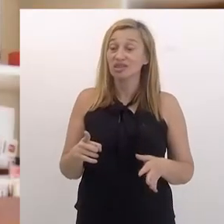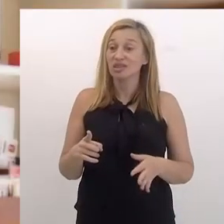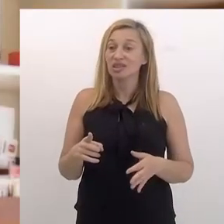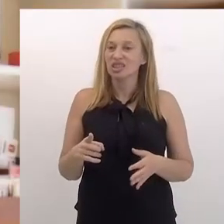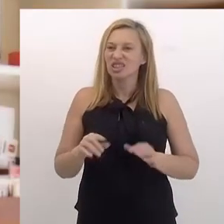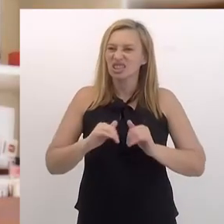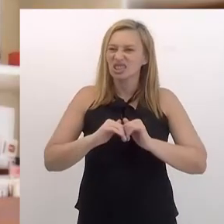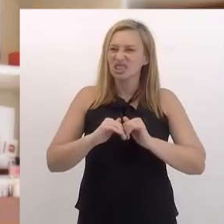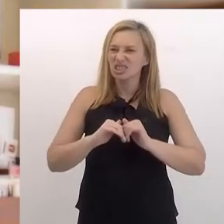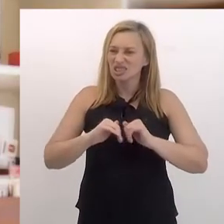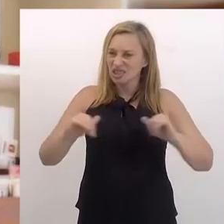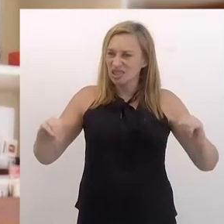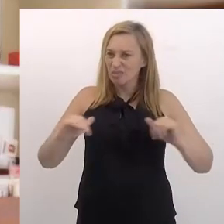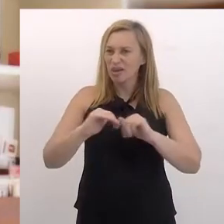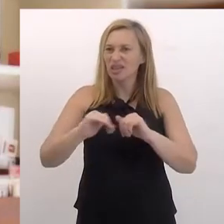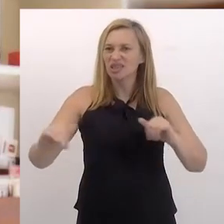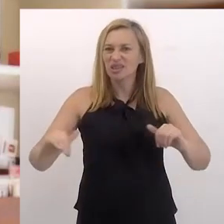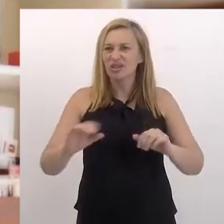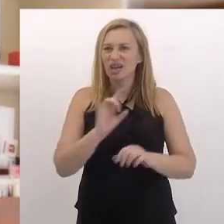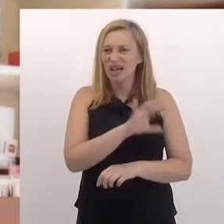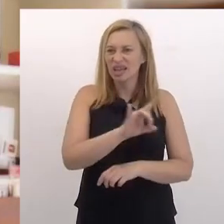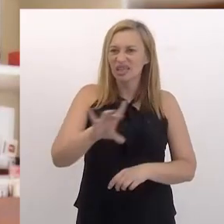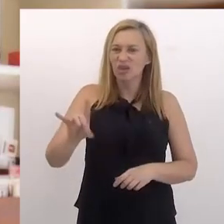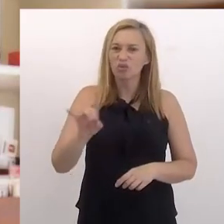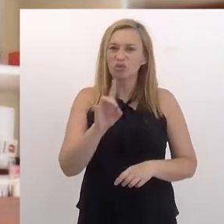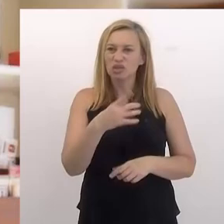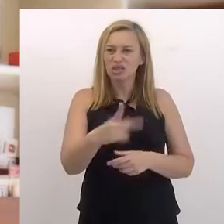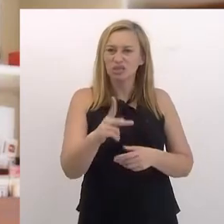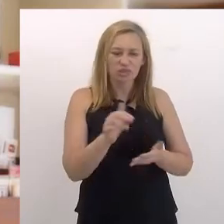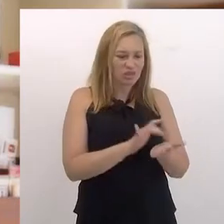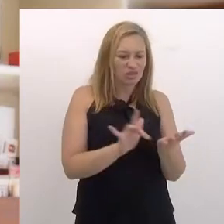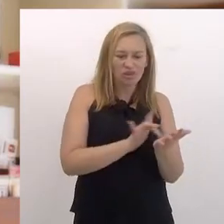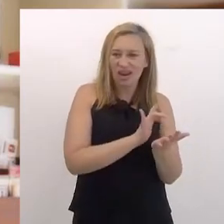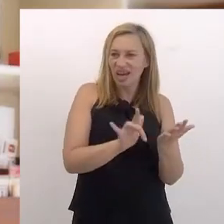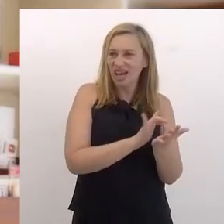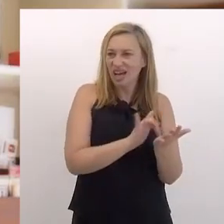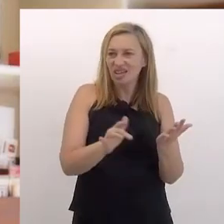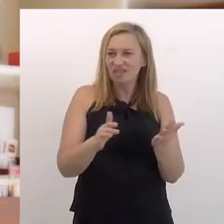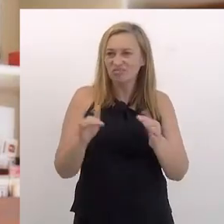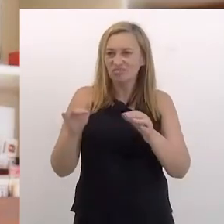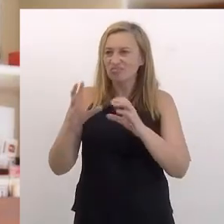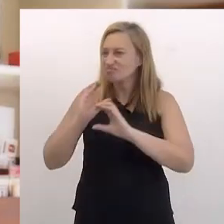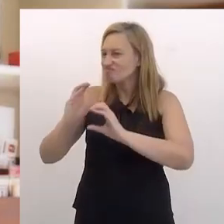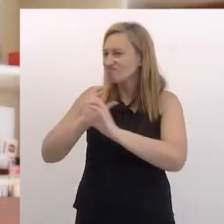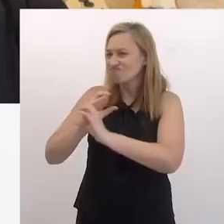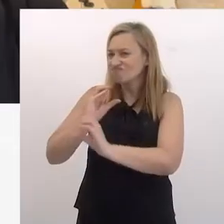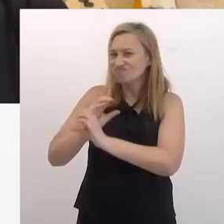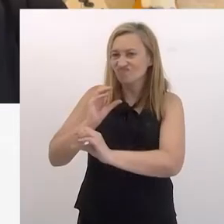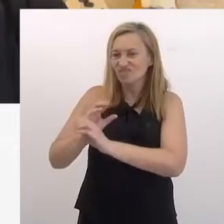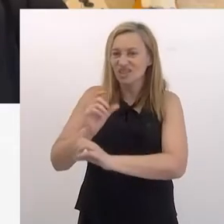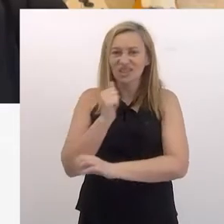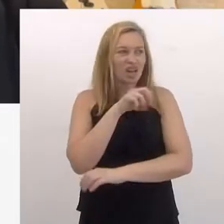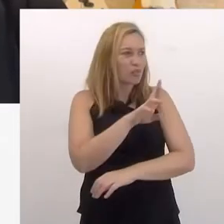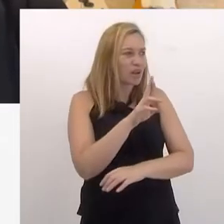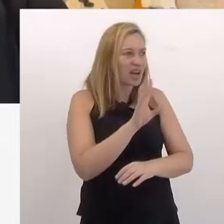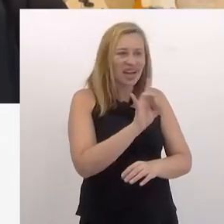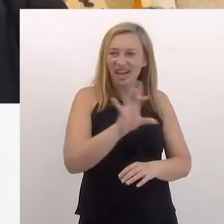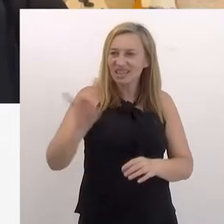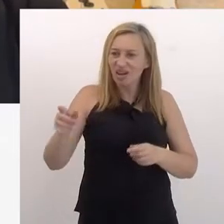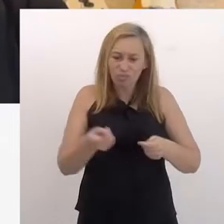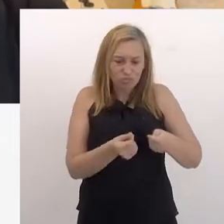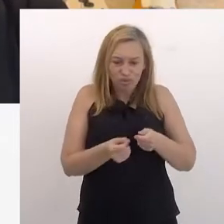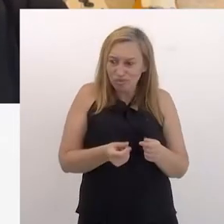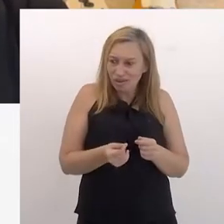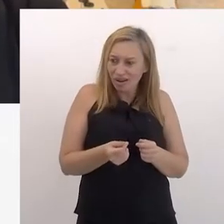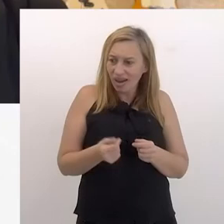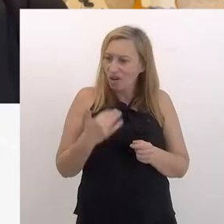momento que a gente está assim de tanta individualidade, as pessoas cada uma com o seu celular, não conversam mais, às vezes na mesa do bar